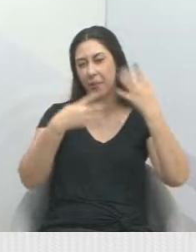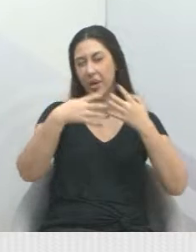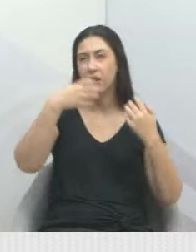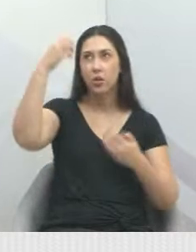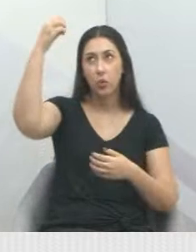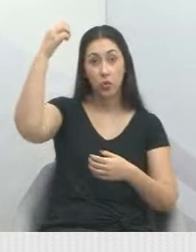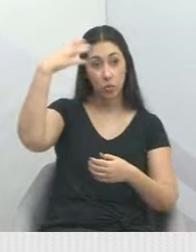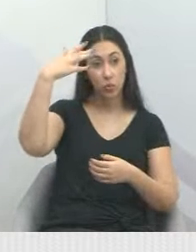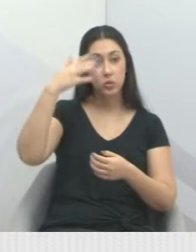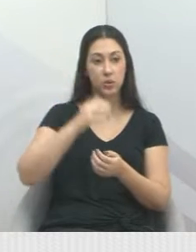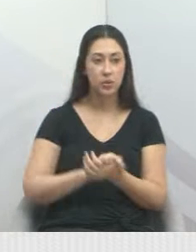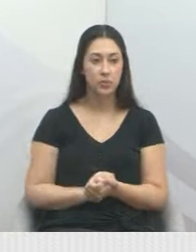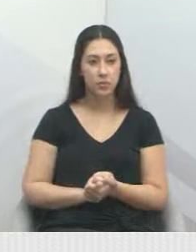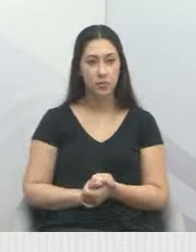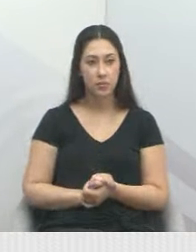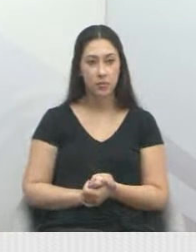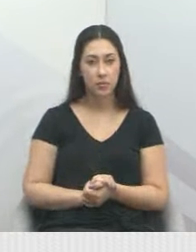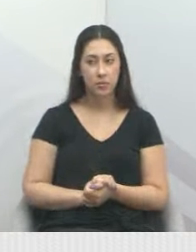reclama.